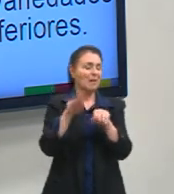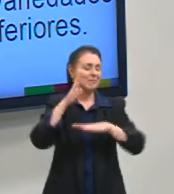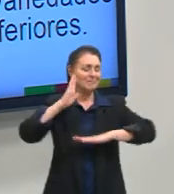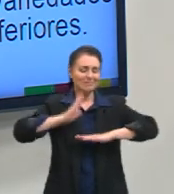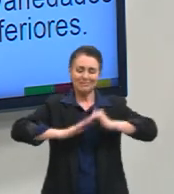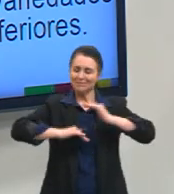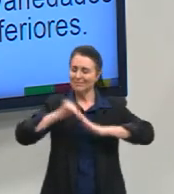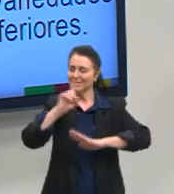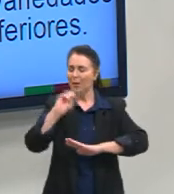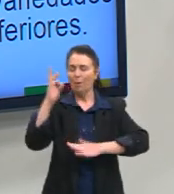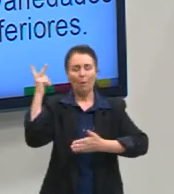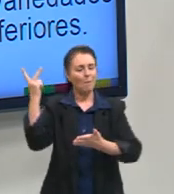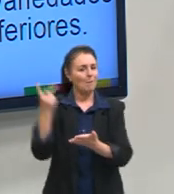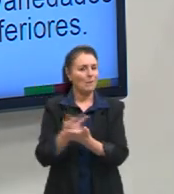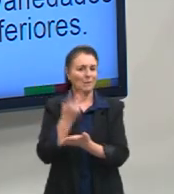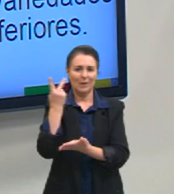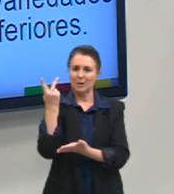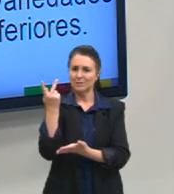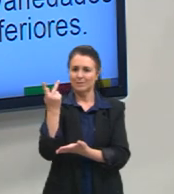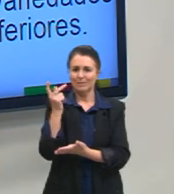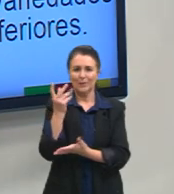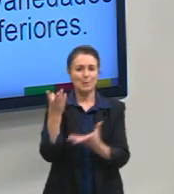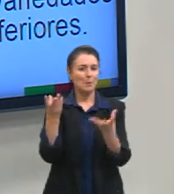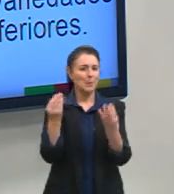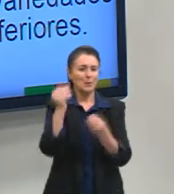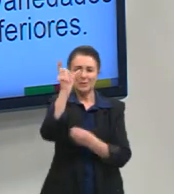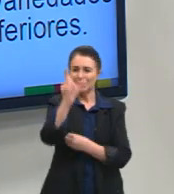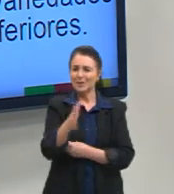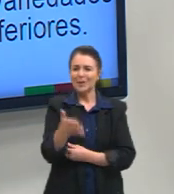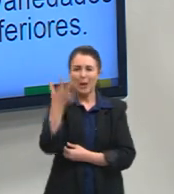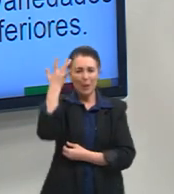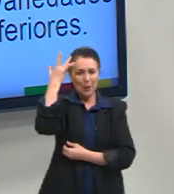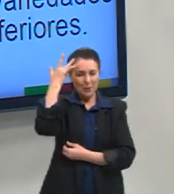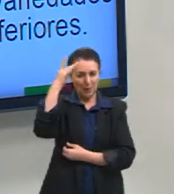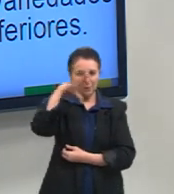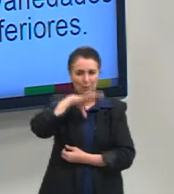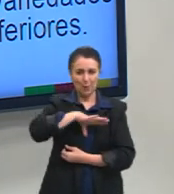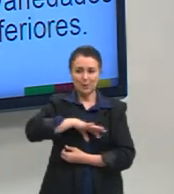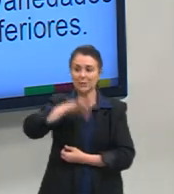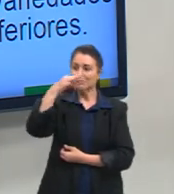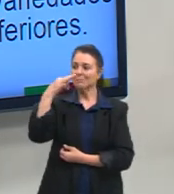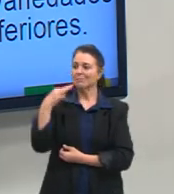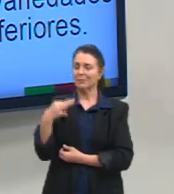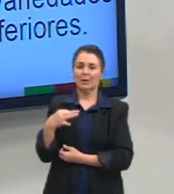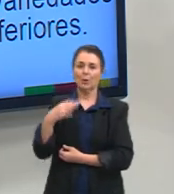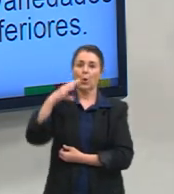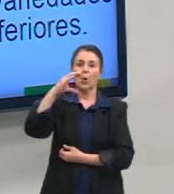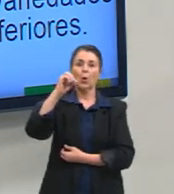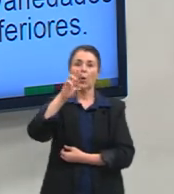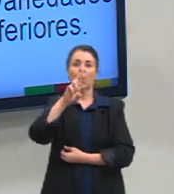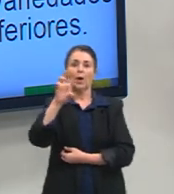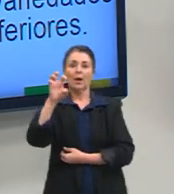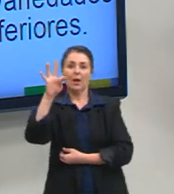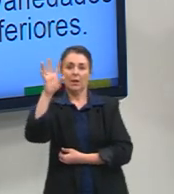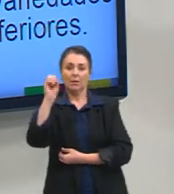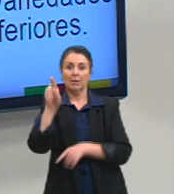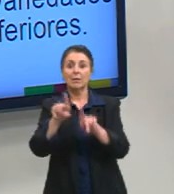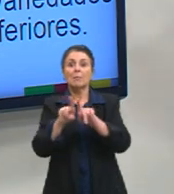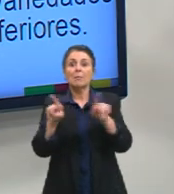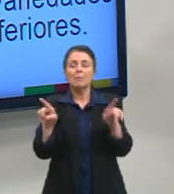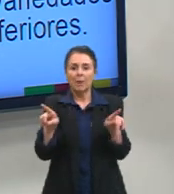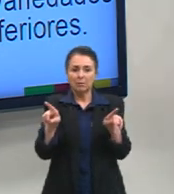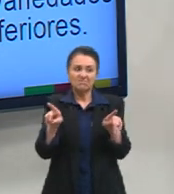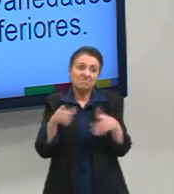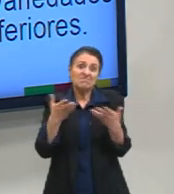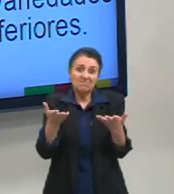é isso que acontece. Tem muita gente que não sabe português correto, de novo, aspas, mas está